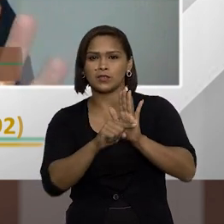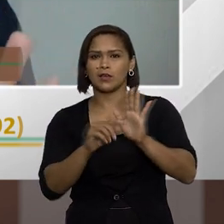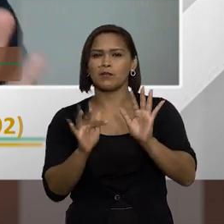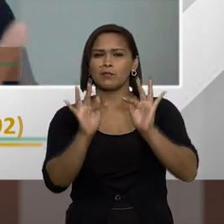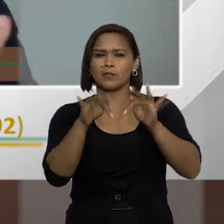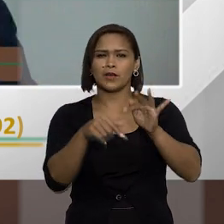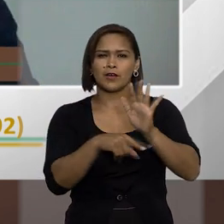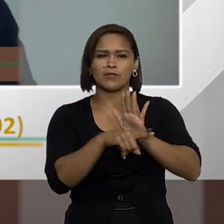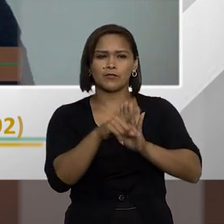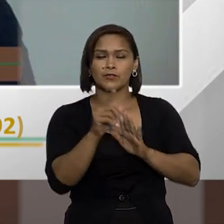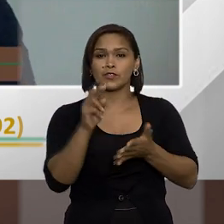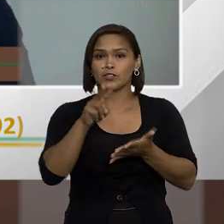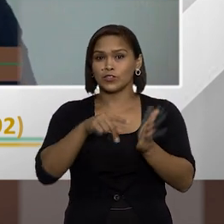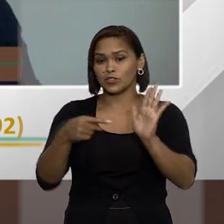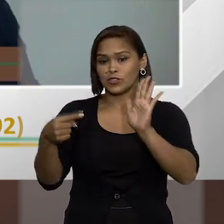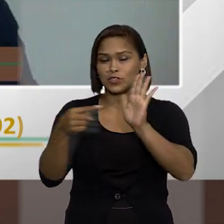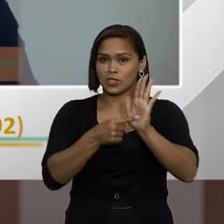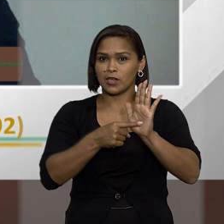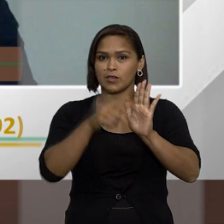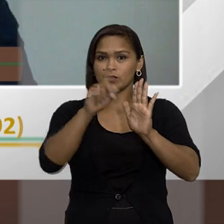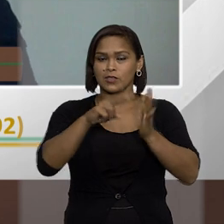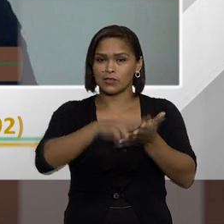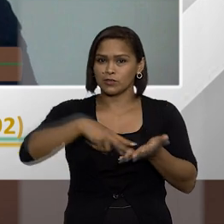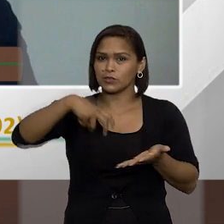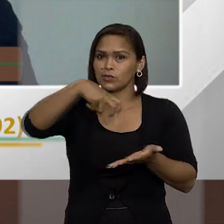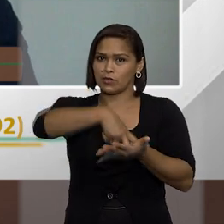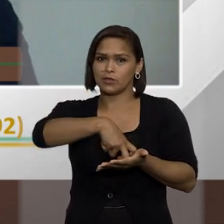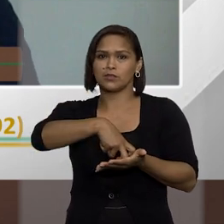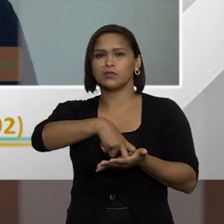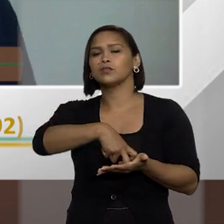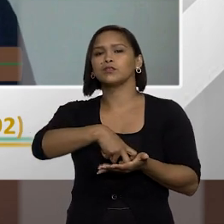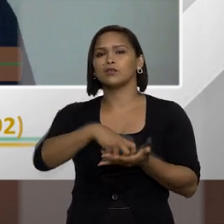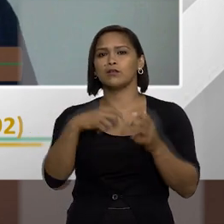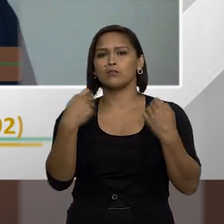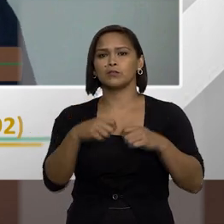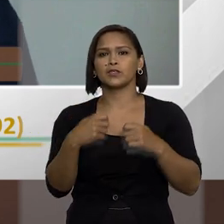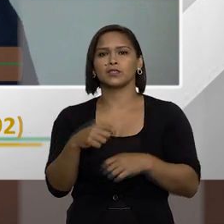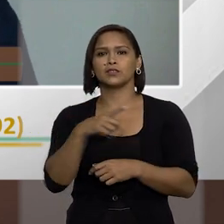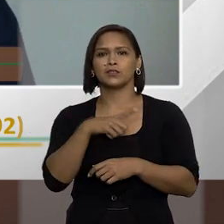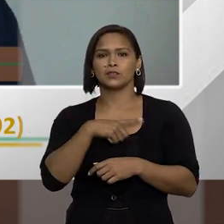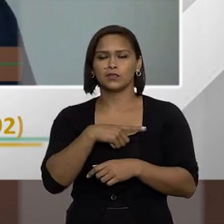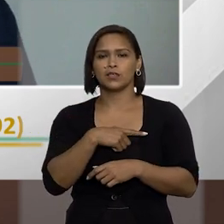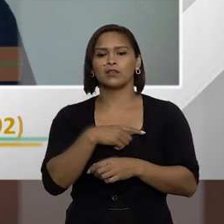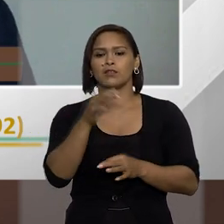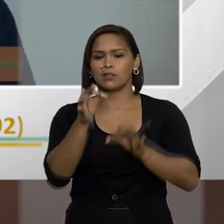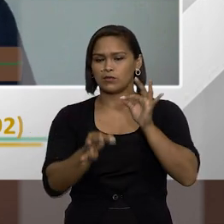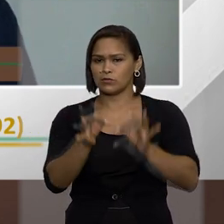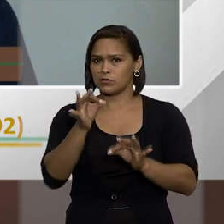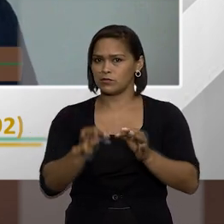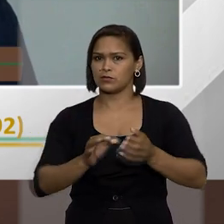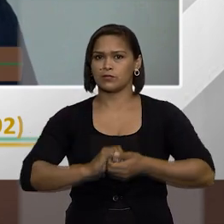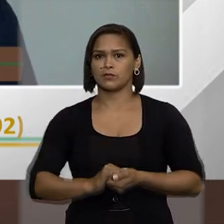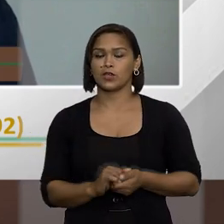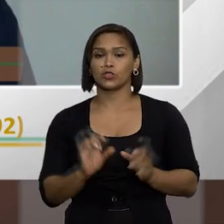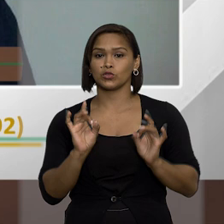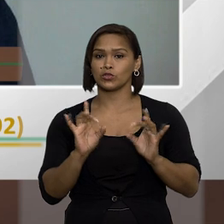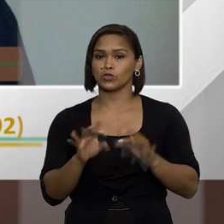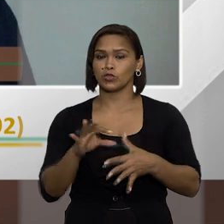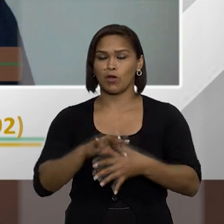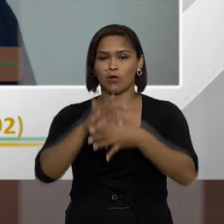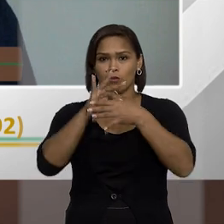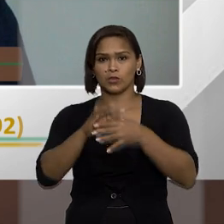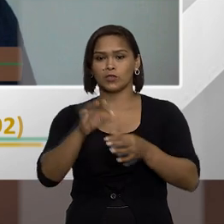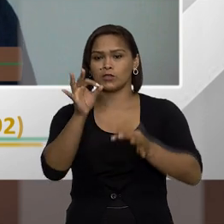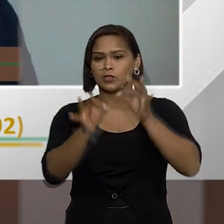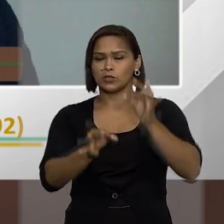para fins de acusação e de condenação é necessário sim a via judicial somente uma